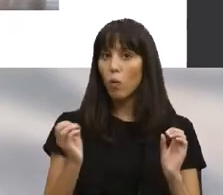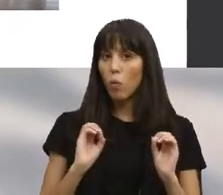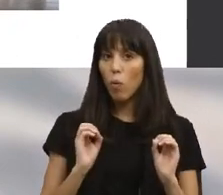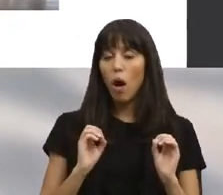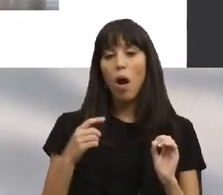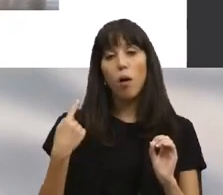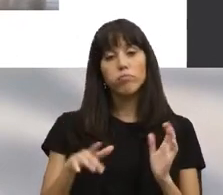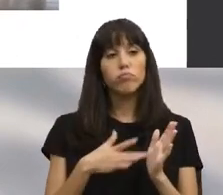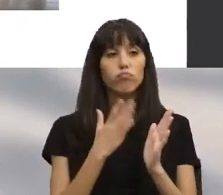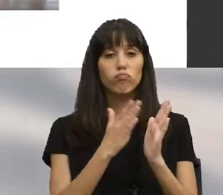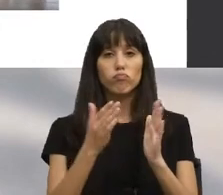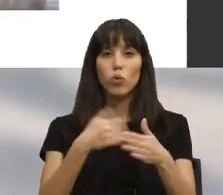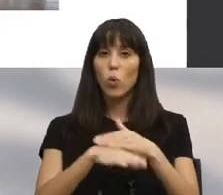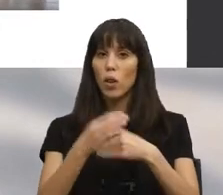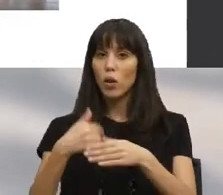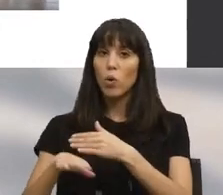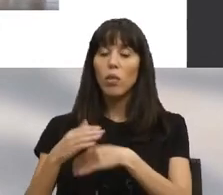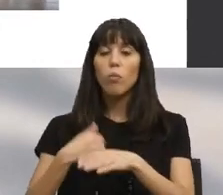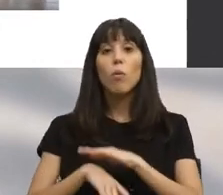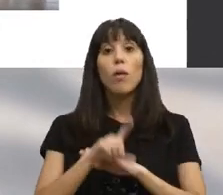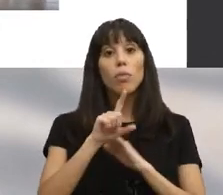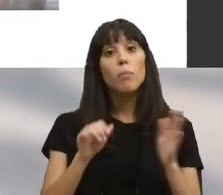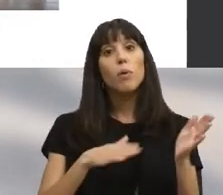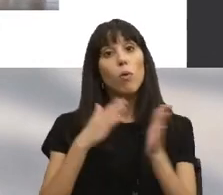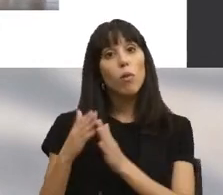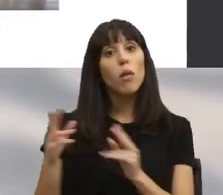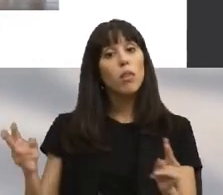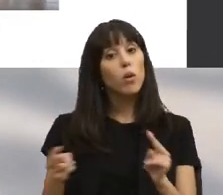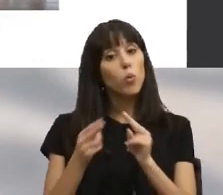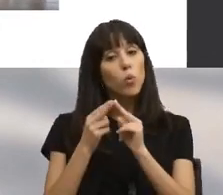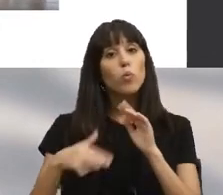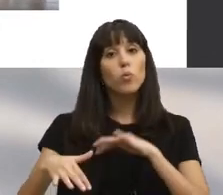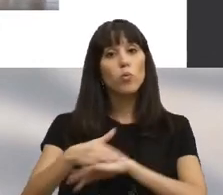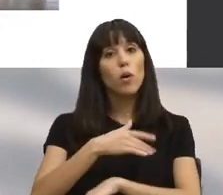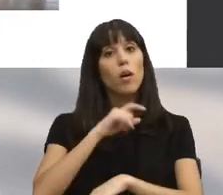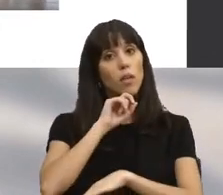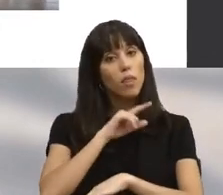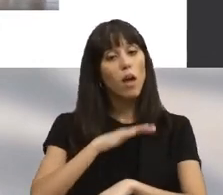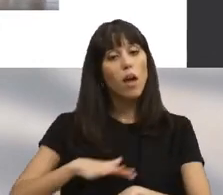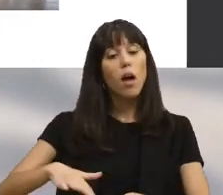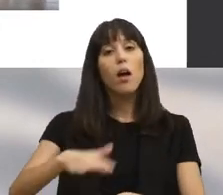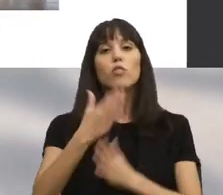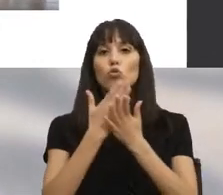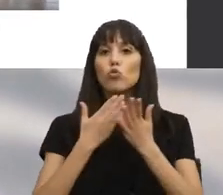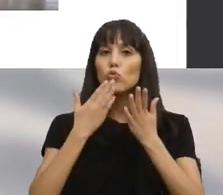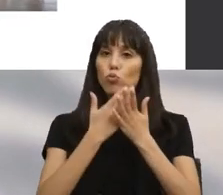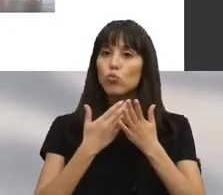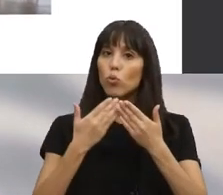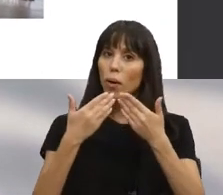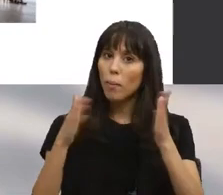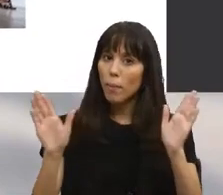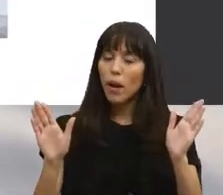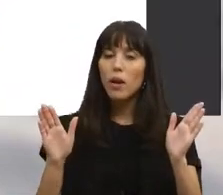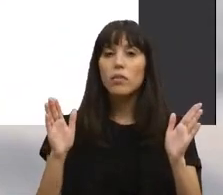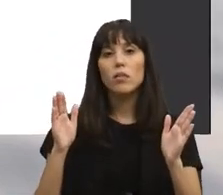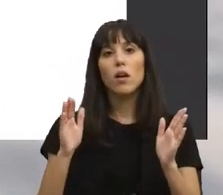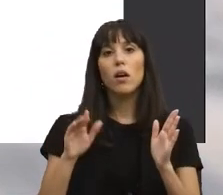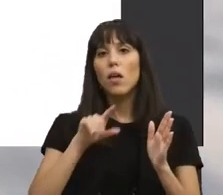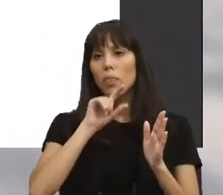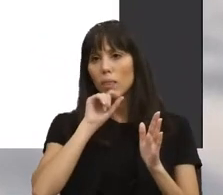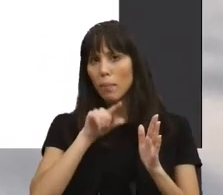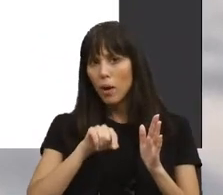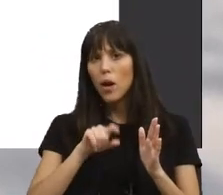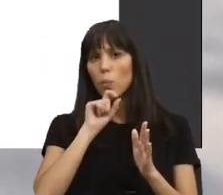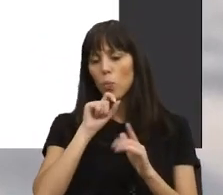acervo de livros, mas também e sobretudo um lugar de encontro, de disponibilização de espaços de estudo e de estúdio para gravar